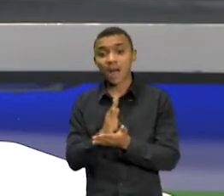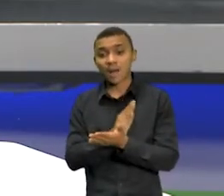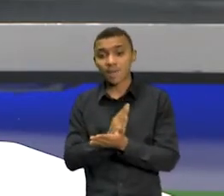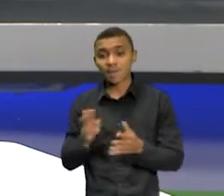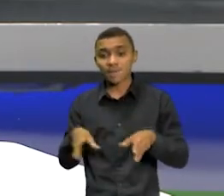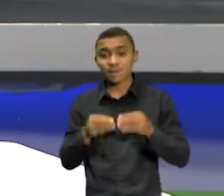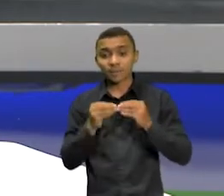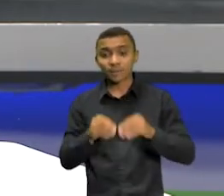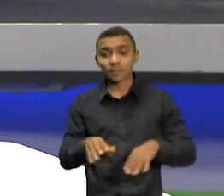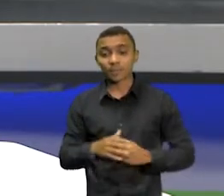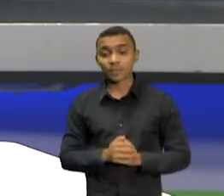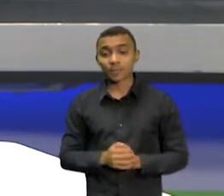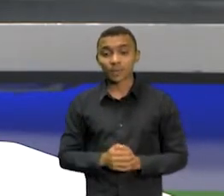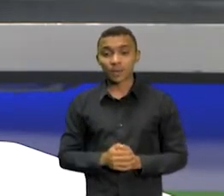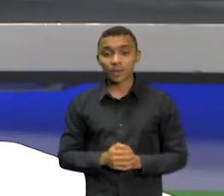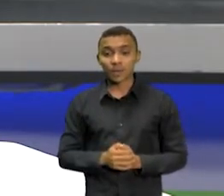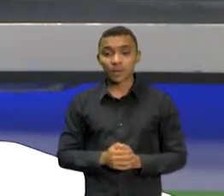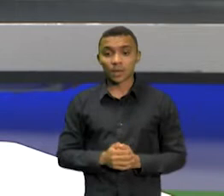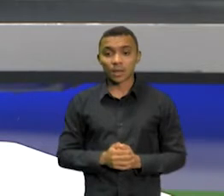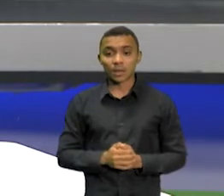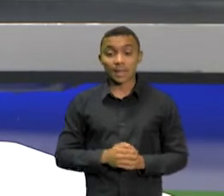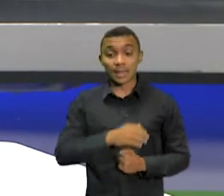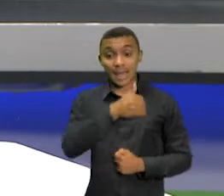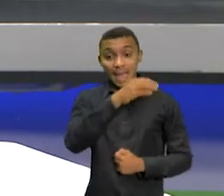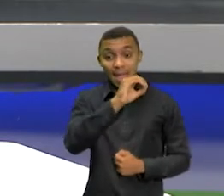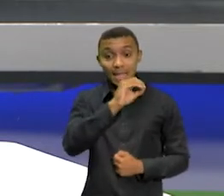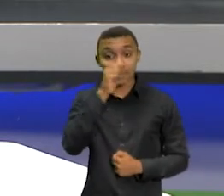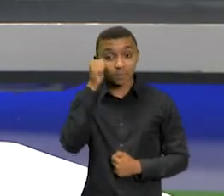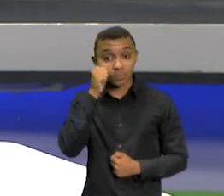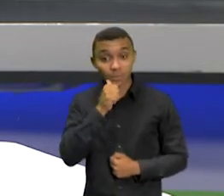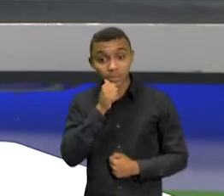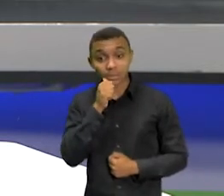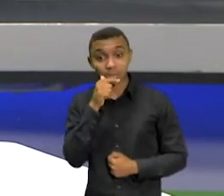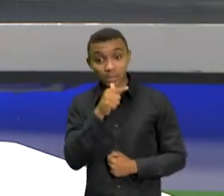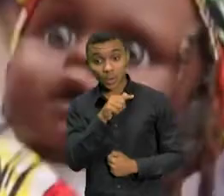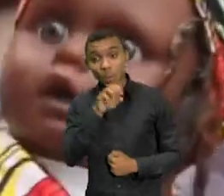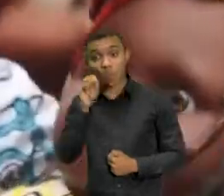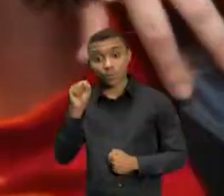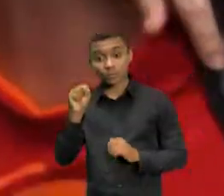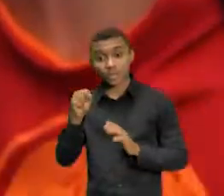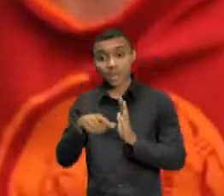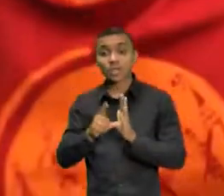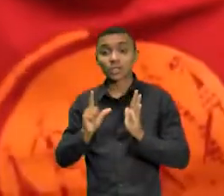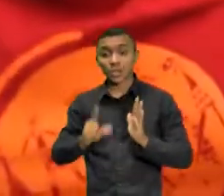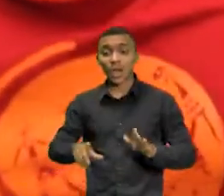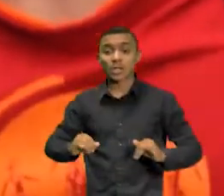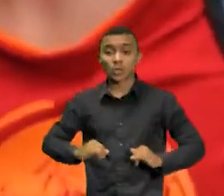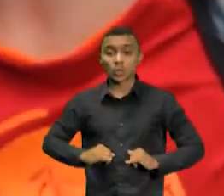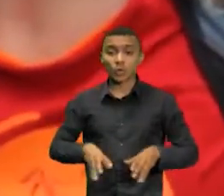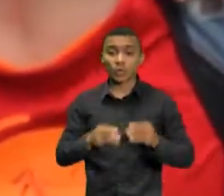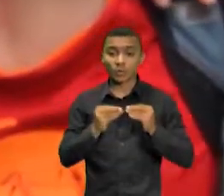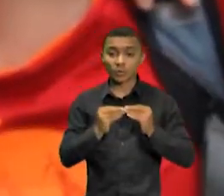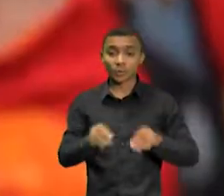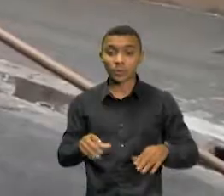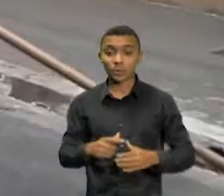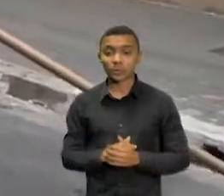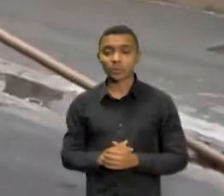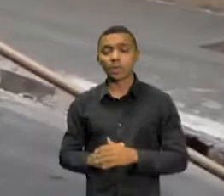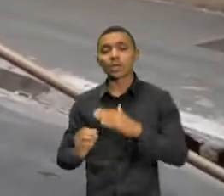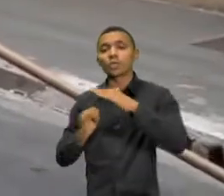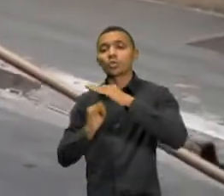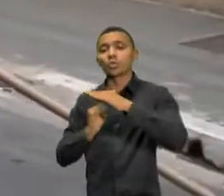dez mulheres já sofreram violência por conta do ativismo. Uma pesquisa do Instituto Igarapé,